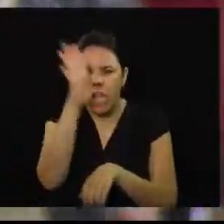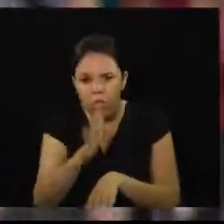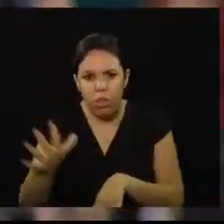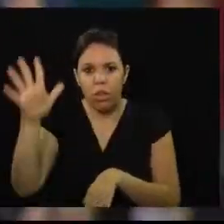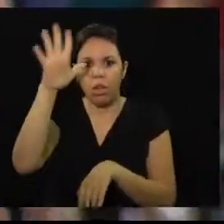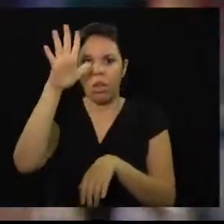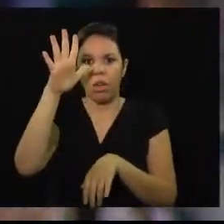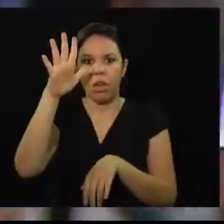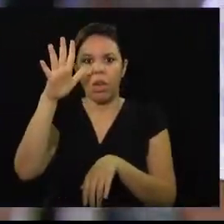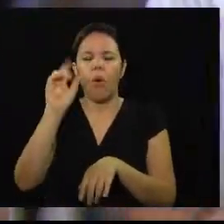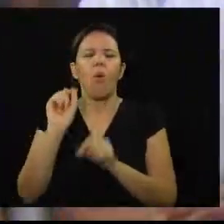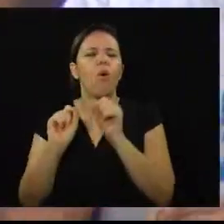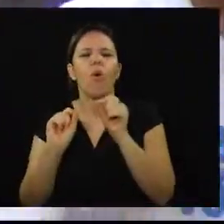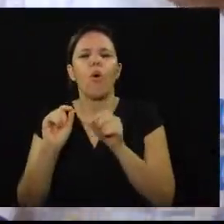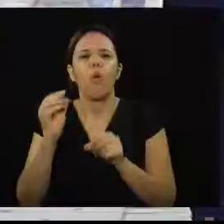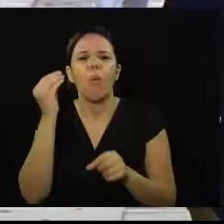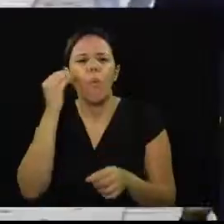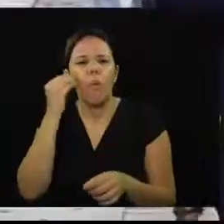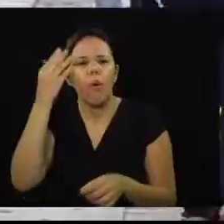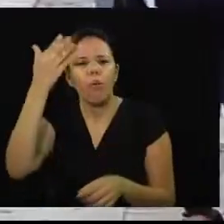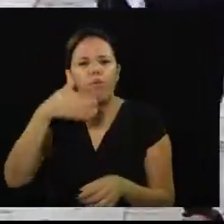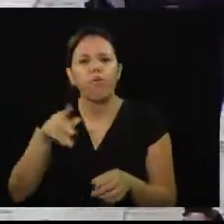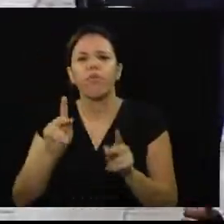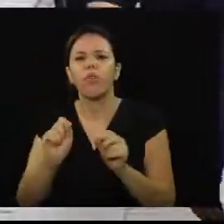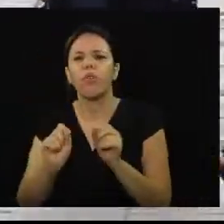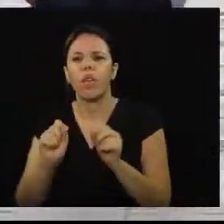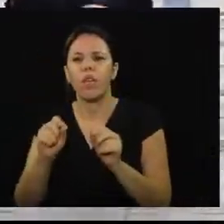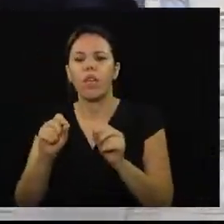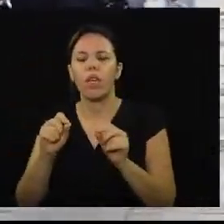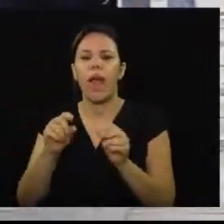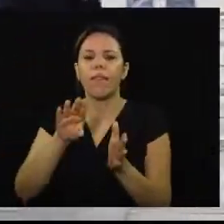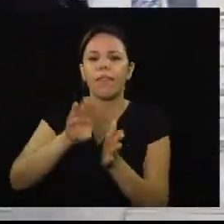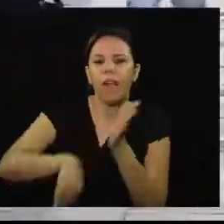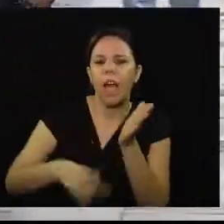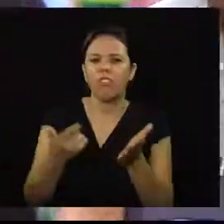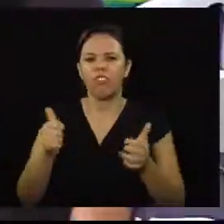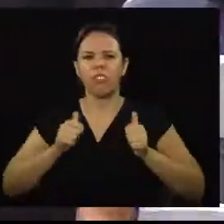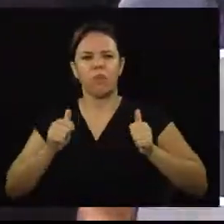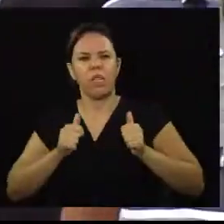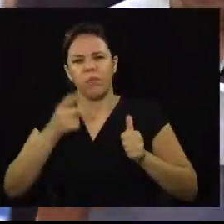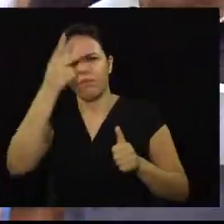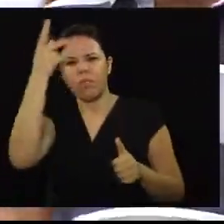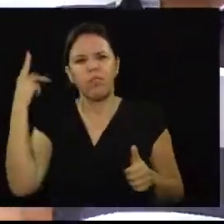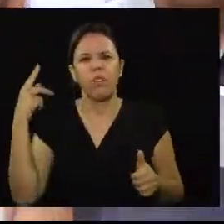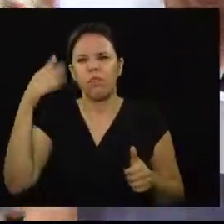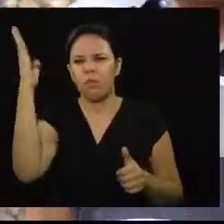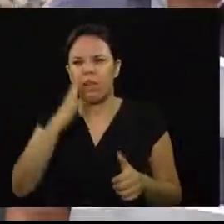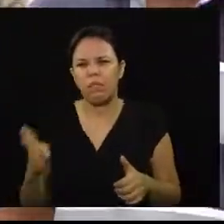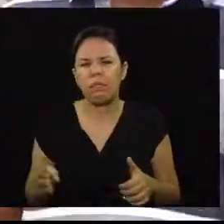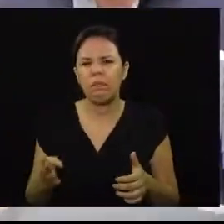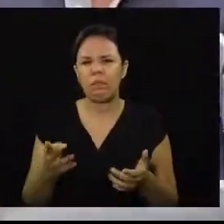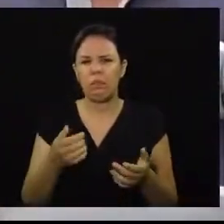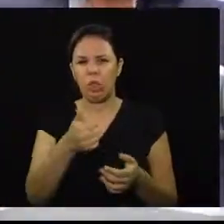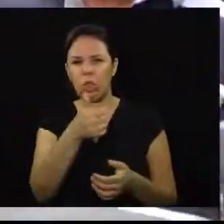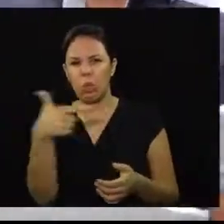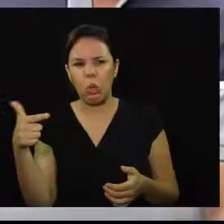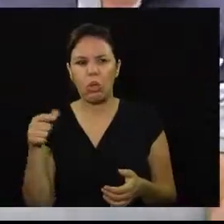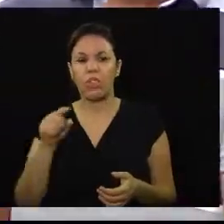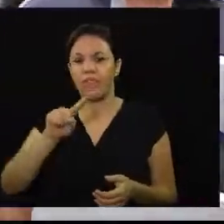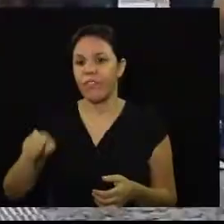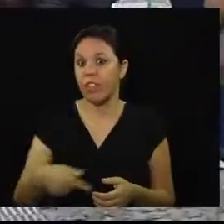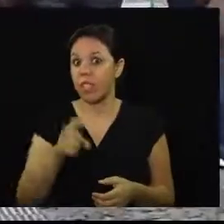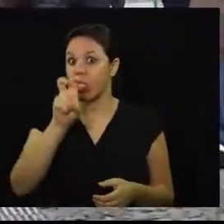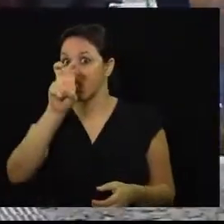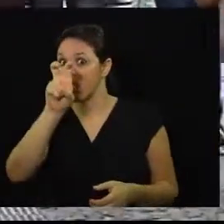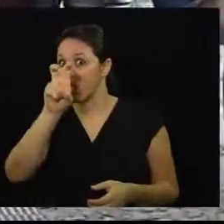taxa de desemprego no Brasil, no trimestre encerrado em abril, atingiu 12,5% dos brasileiros.